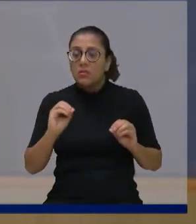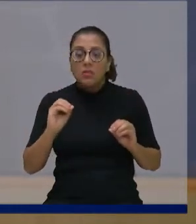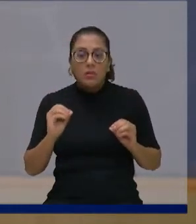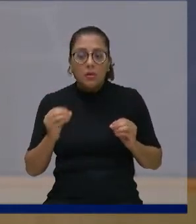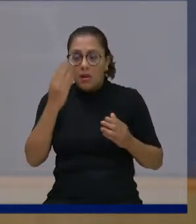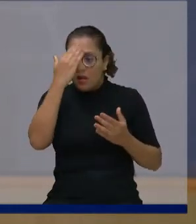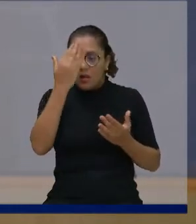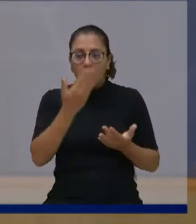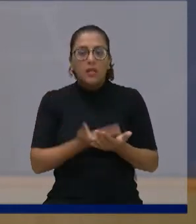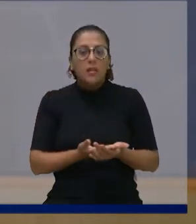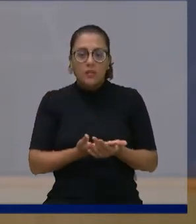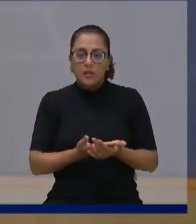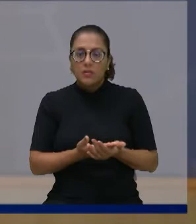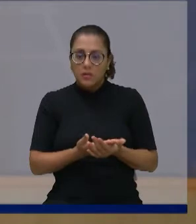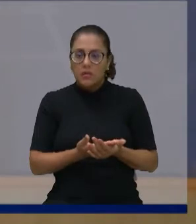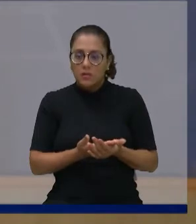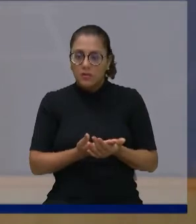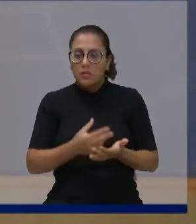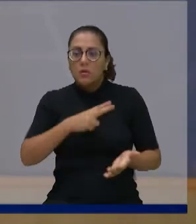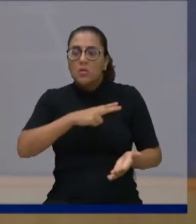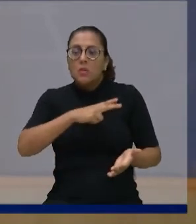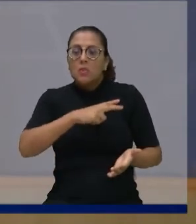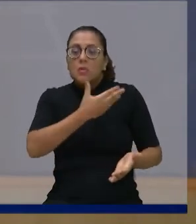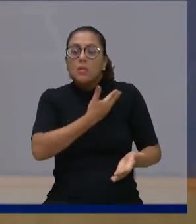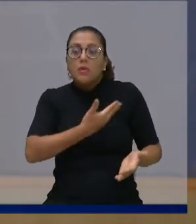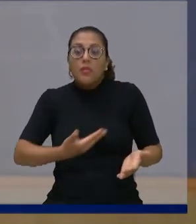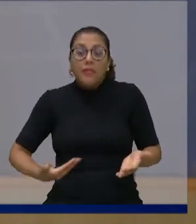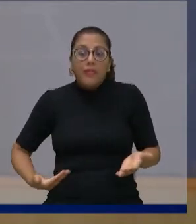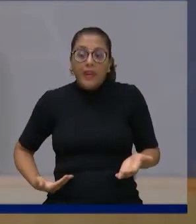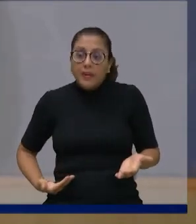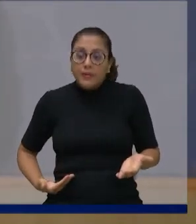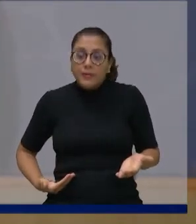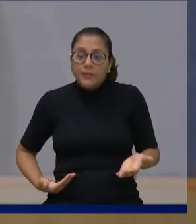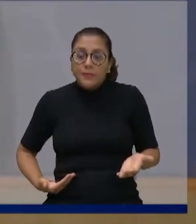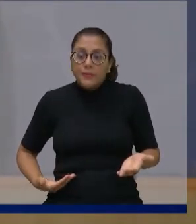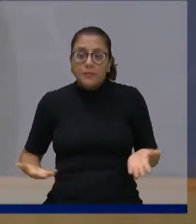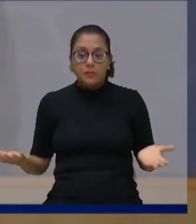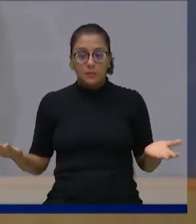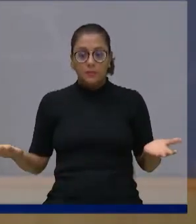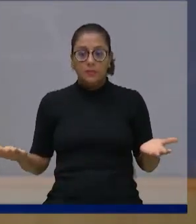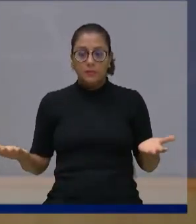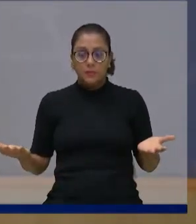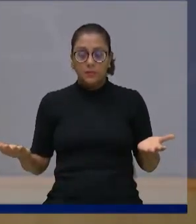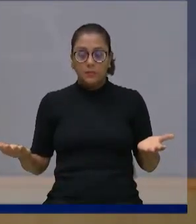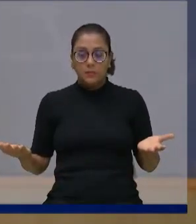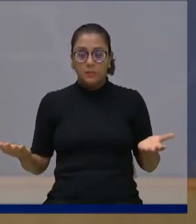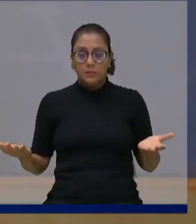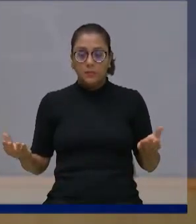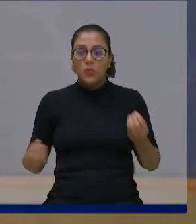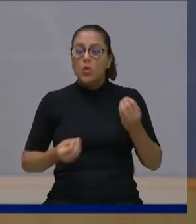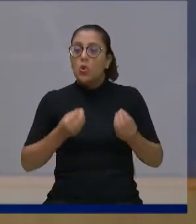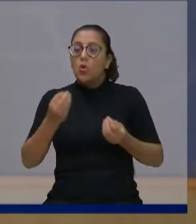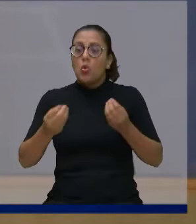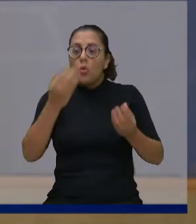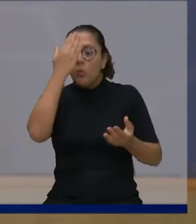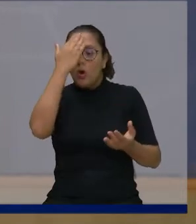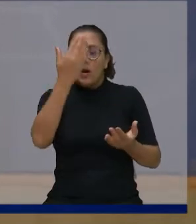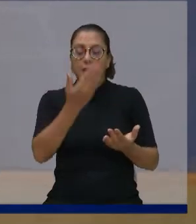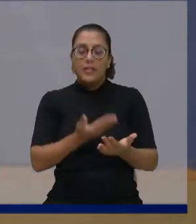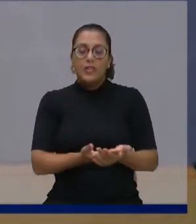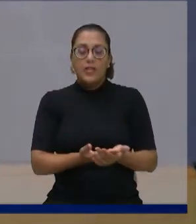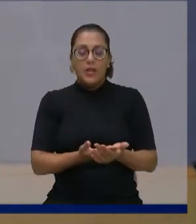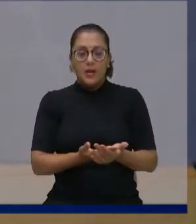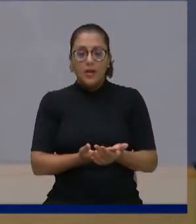no próprio governo em si? Sobretudo, como confiar que a gente